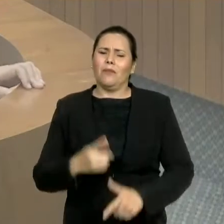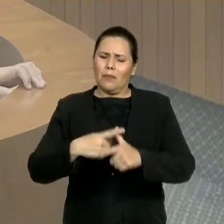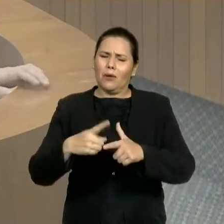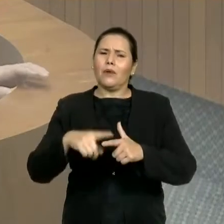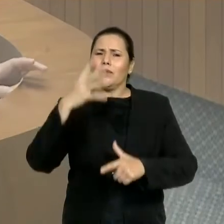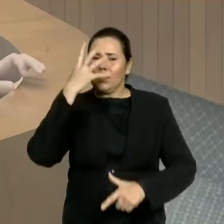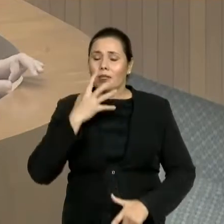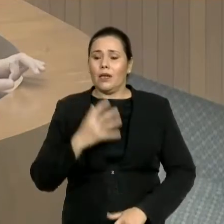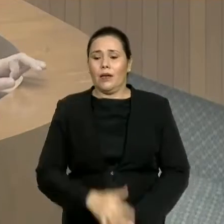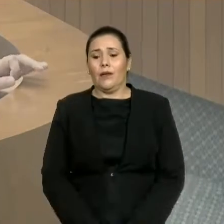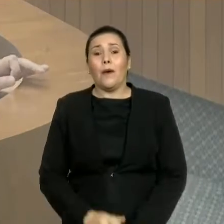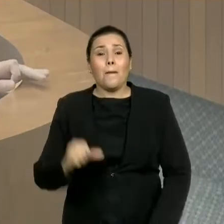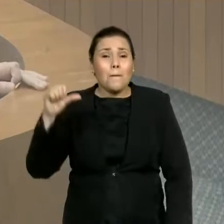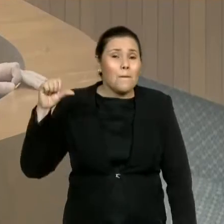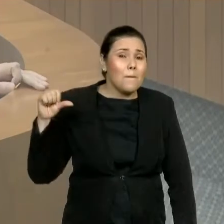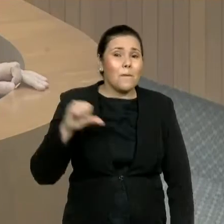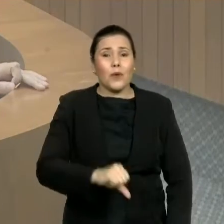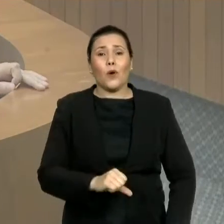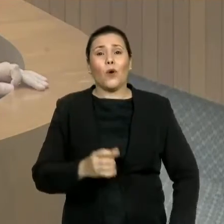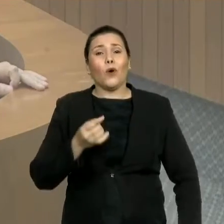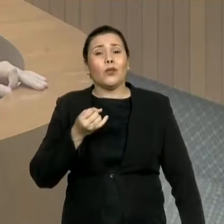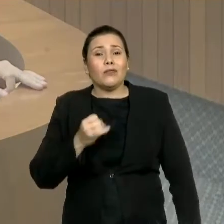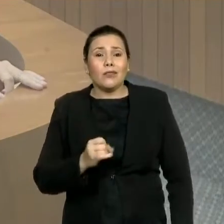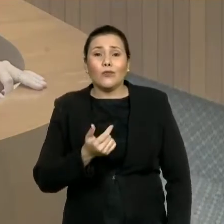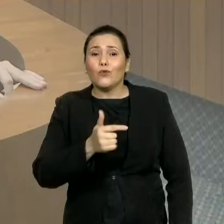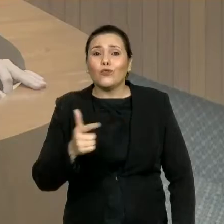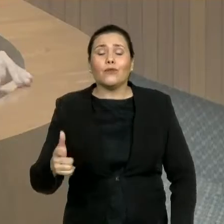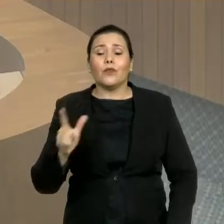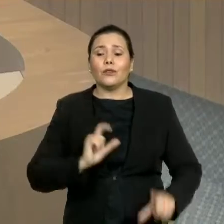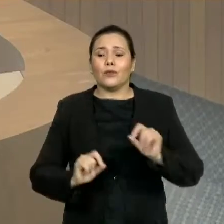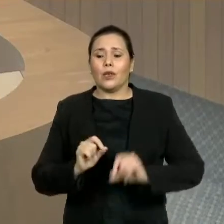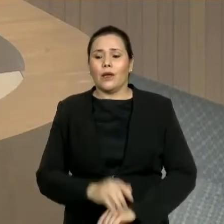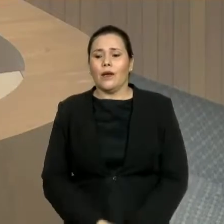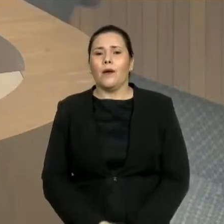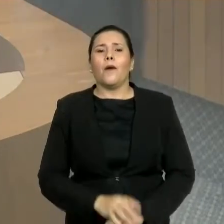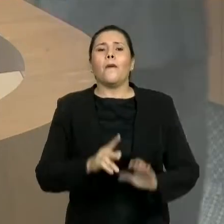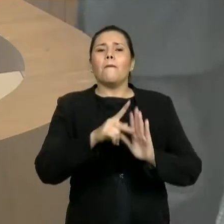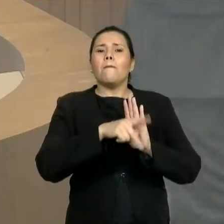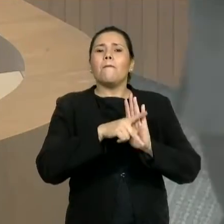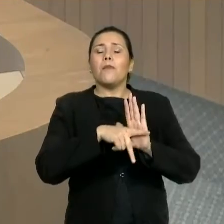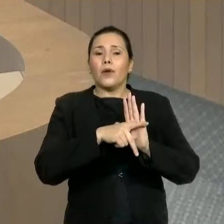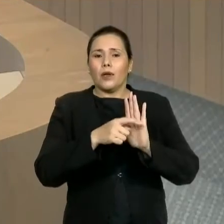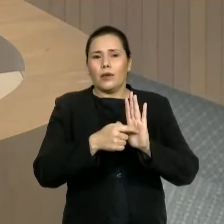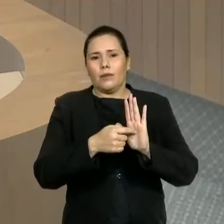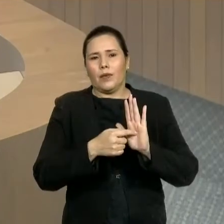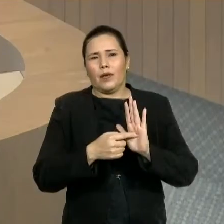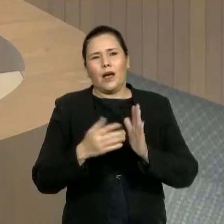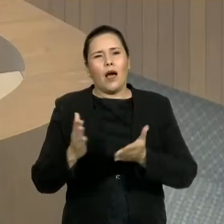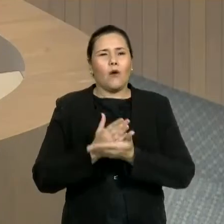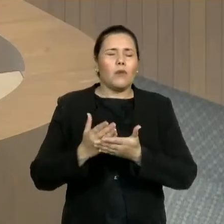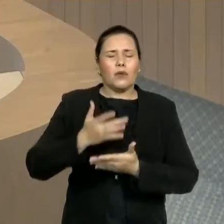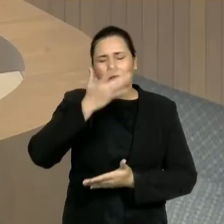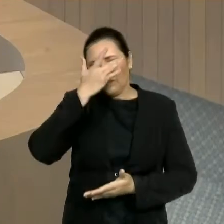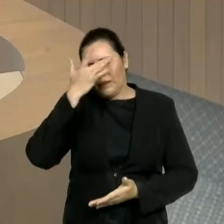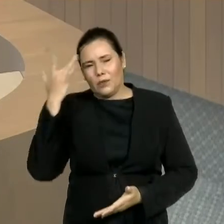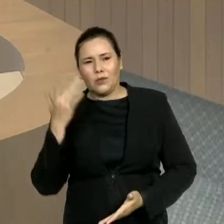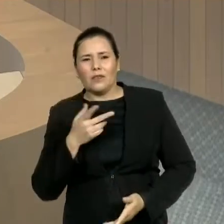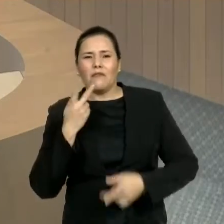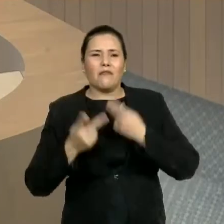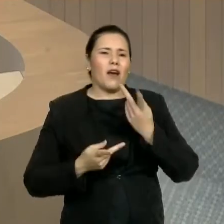pior se a gente não tivesse, deputado Arnaldo, muitas vezes um programa que é muito criticado, que é o Bolsa Família.